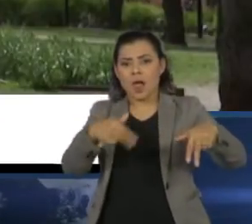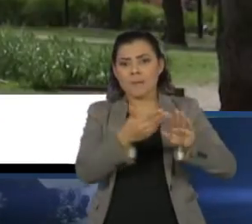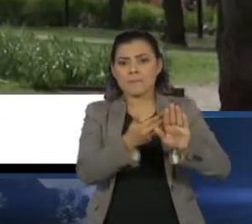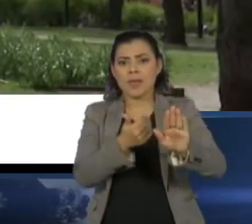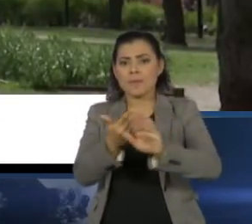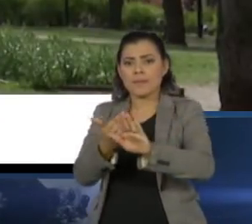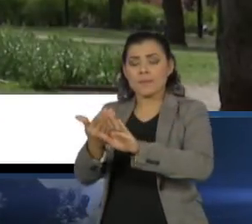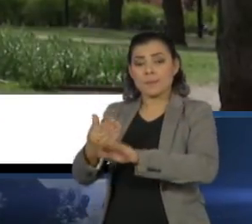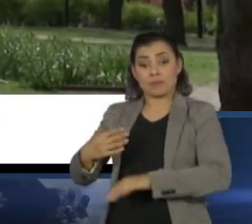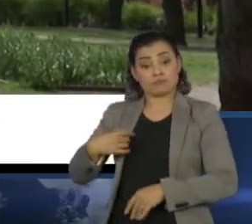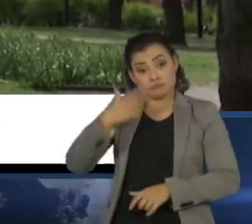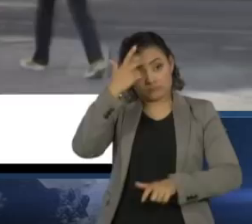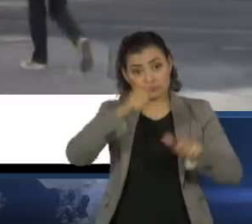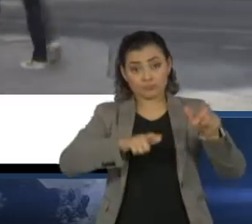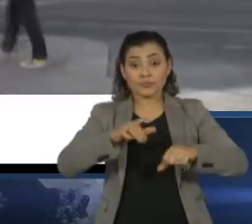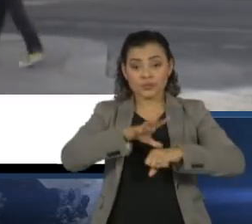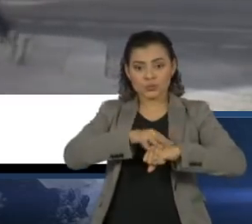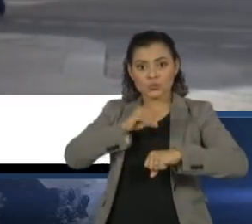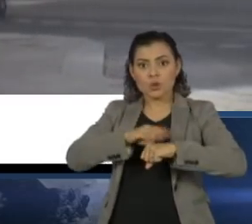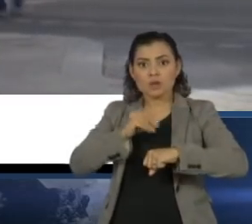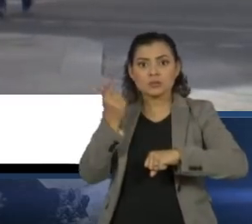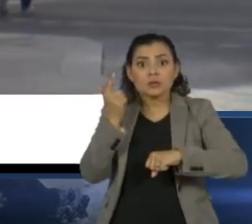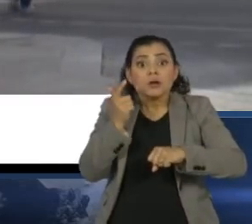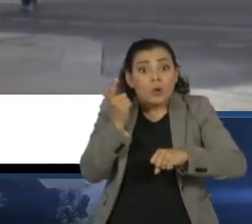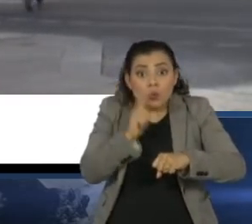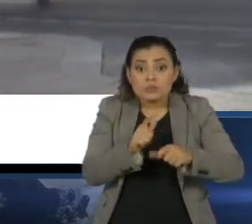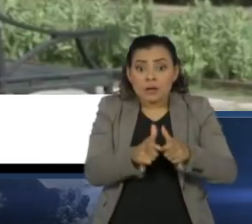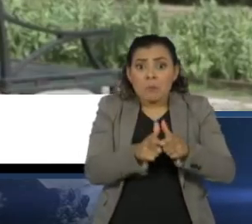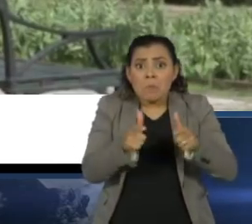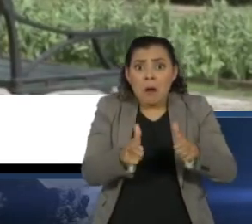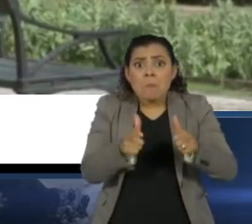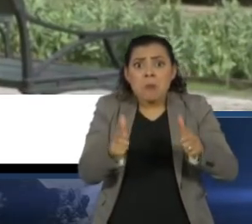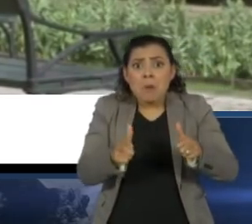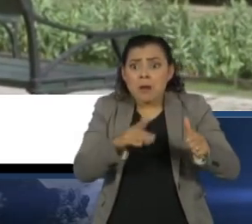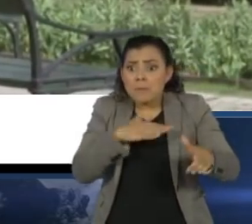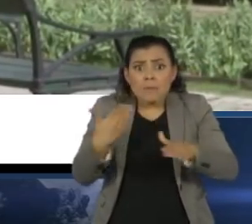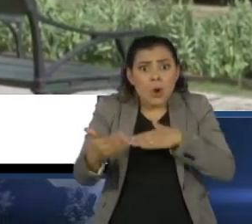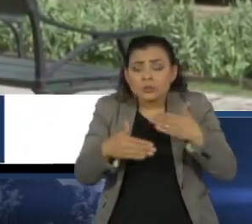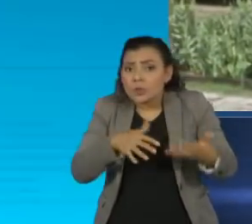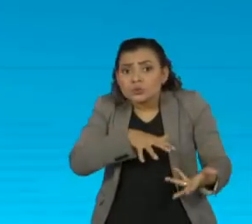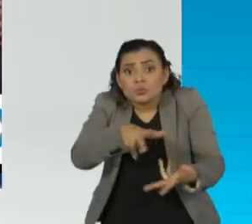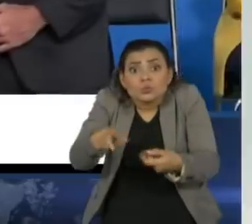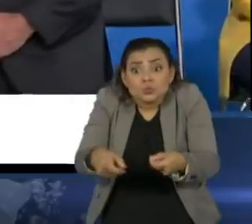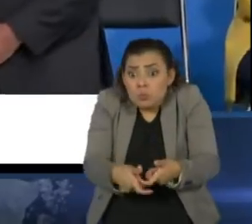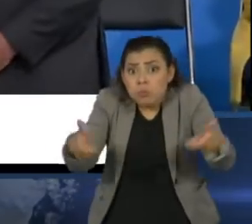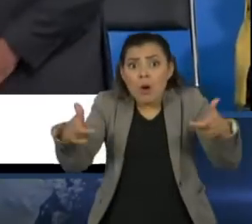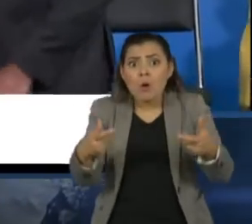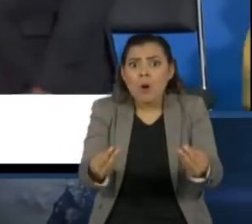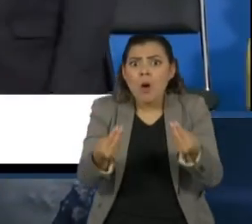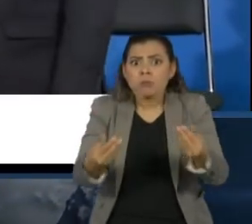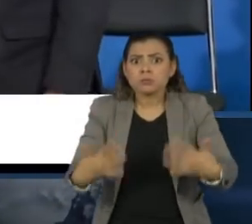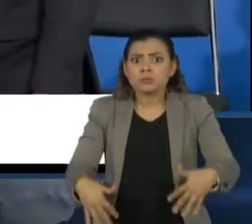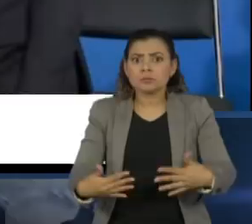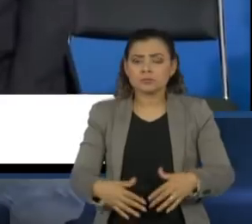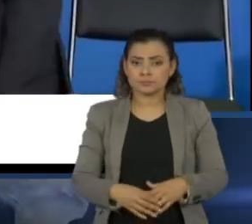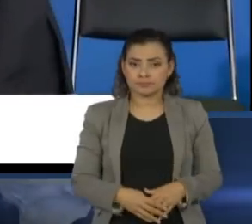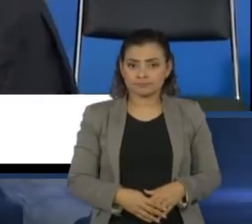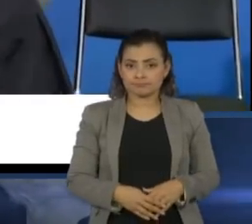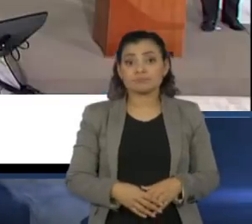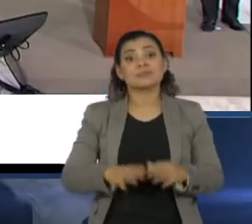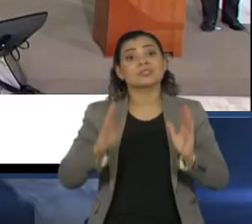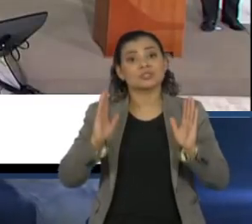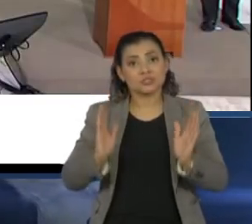voluntário, Suécia tem a maior taxa de mortalidade pelo coronavírus per capita no mundo. Após passagem